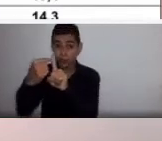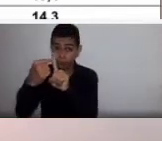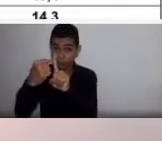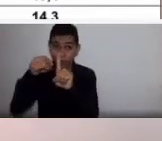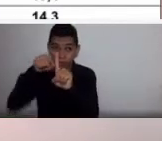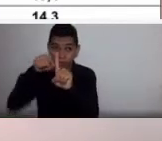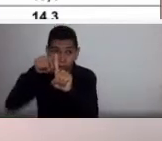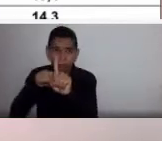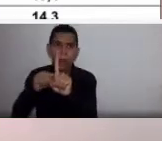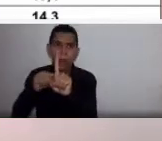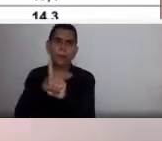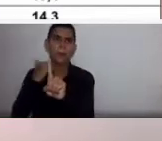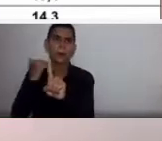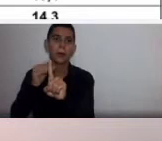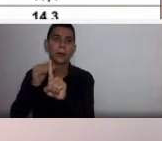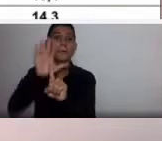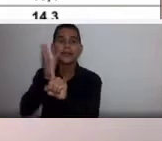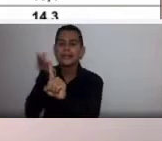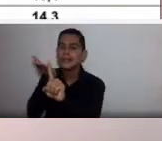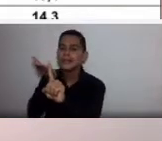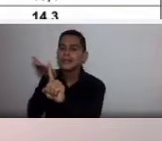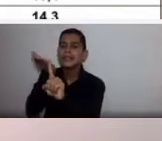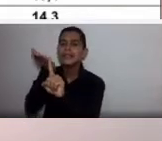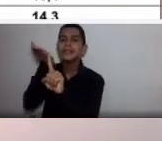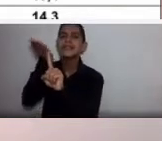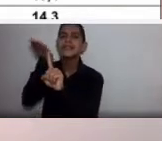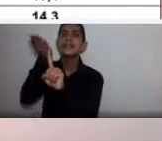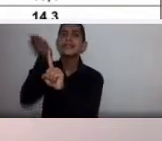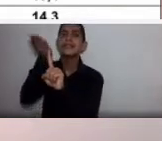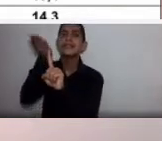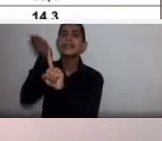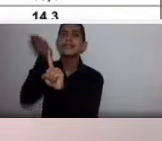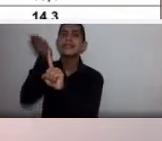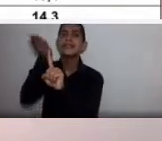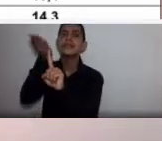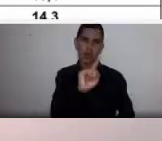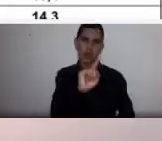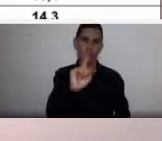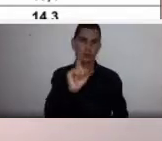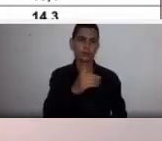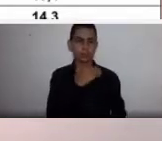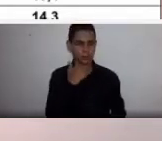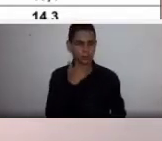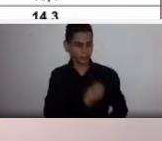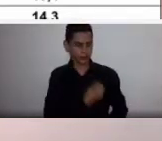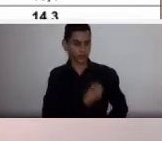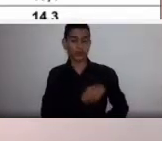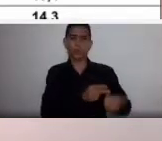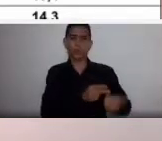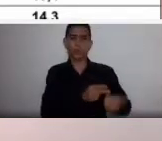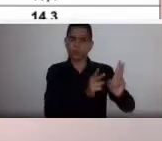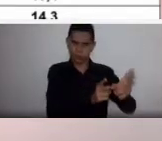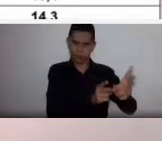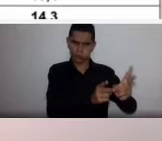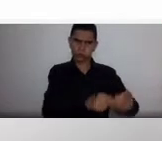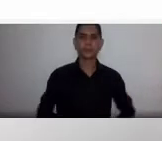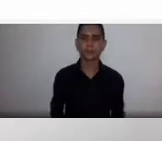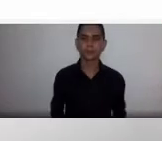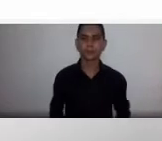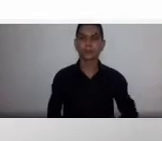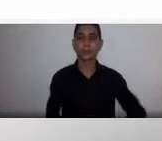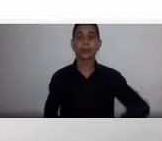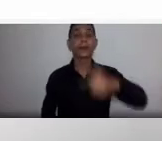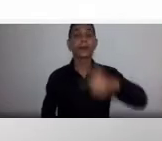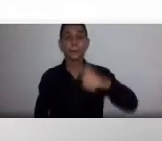alta, um pouco reduzida, quando a hemoglobina aumenta um pouco. E aqui nesse gráfico vocês